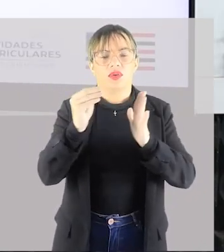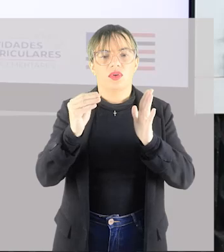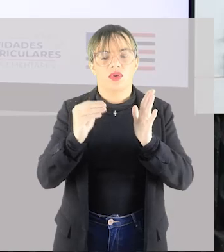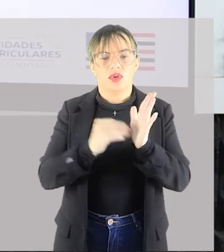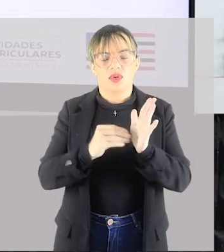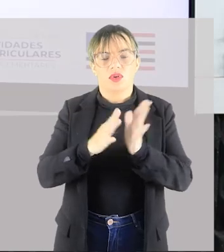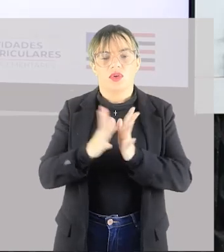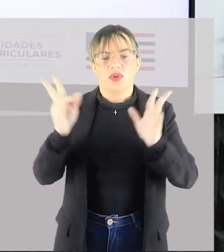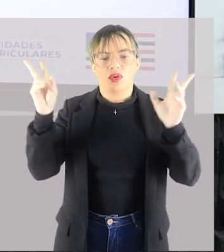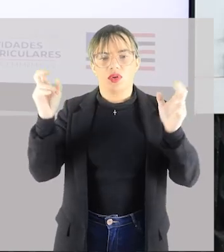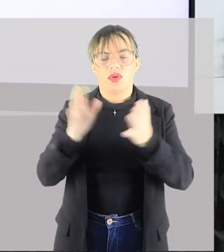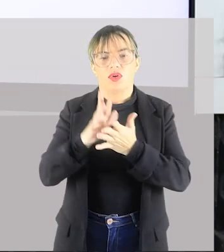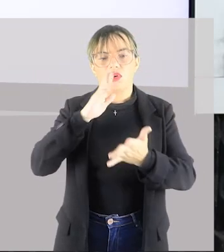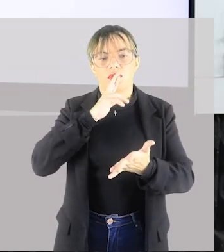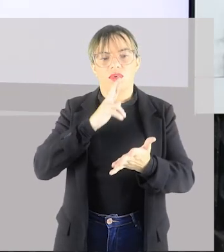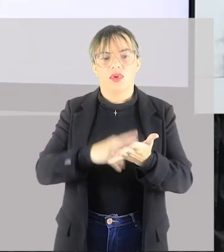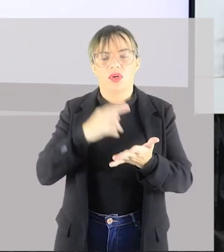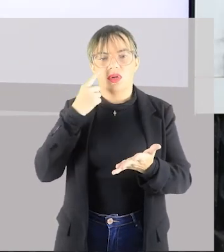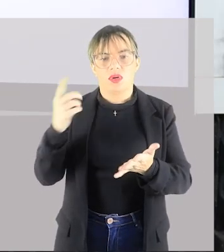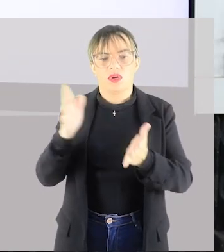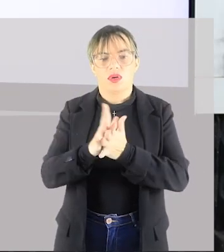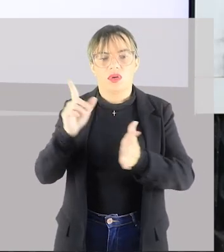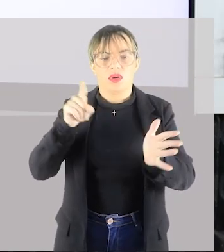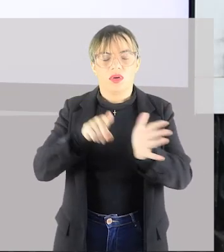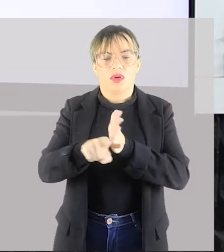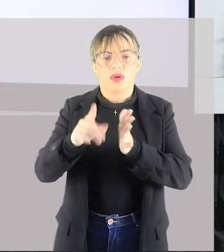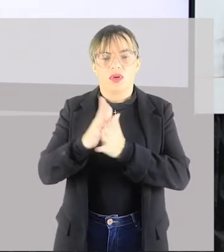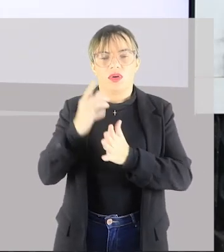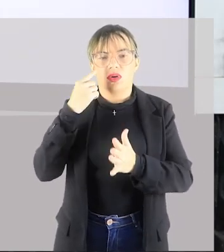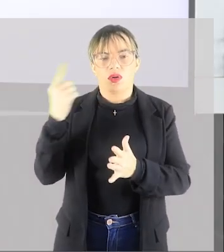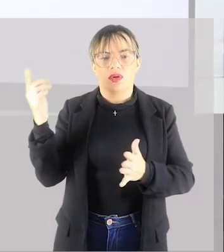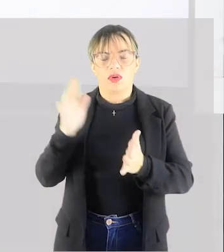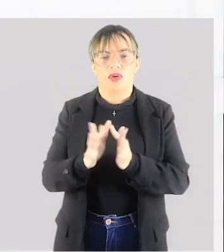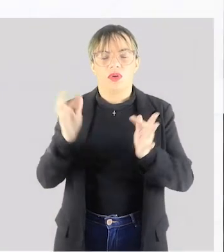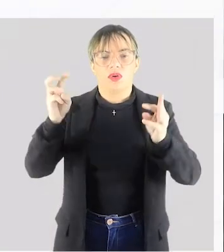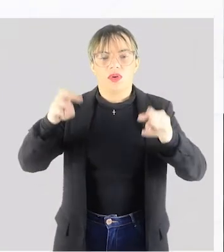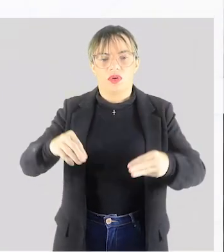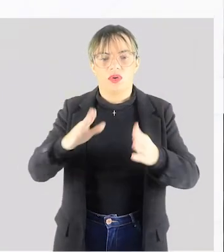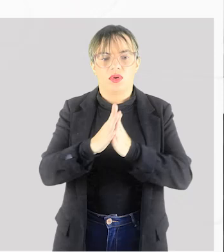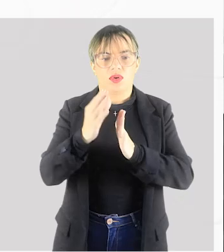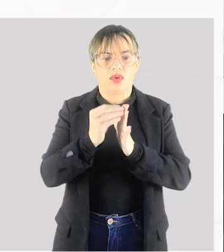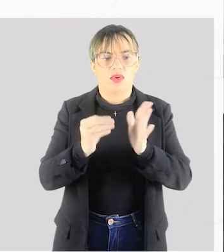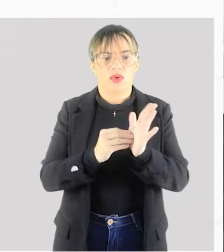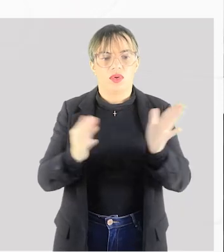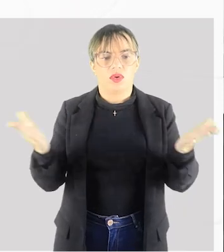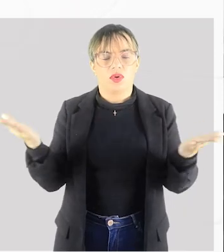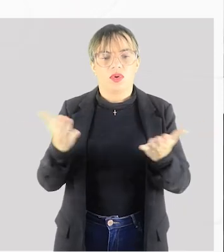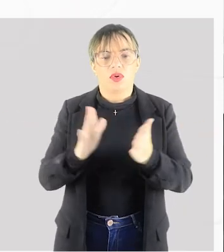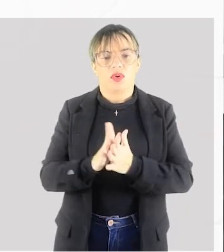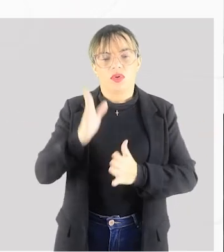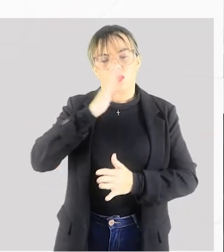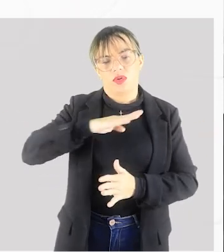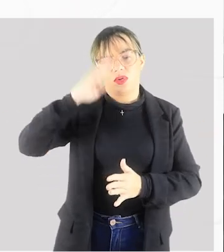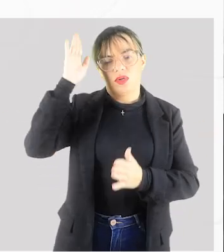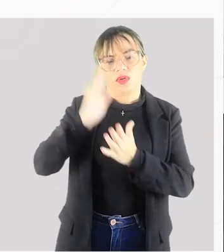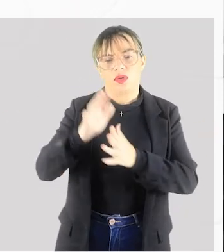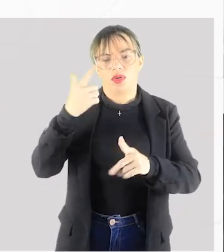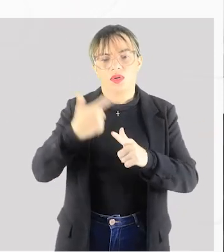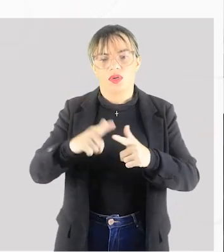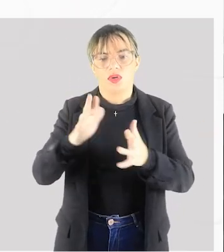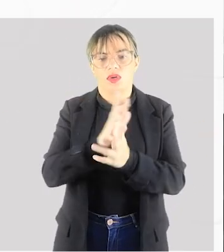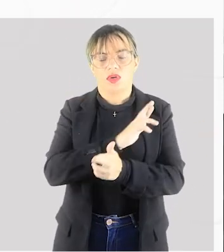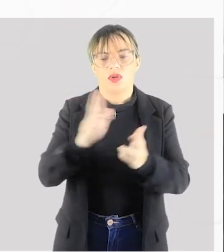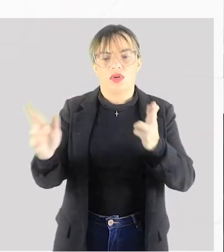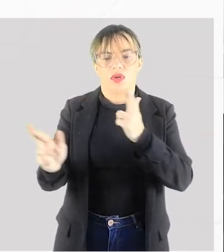resolução da nossa questão, para a gente finalizar o nosso conteúdo de hoje. Um dos principais